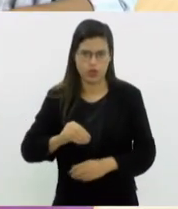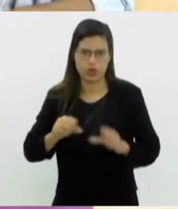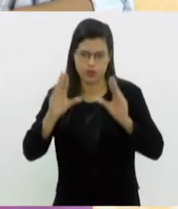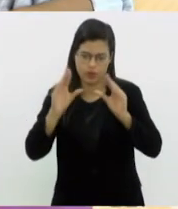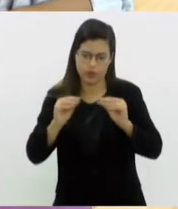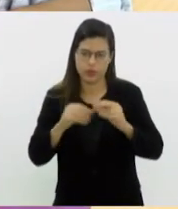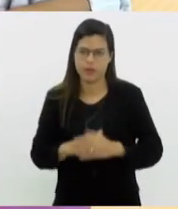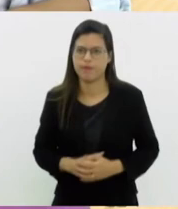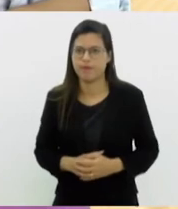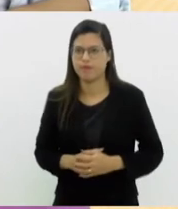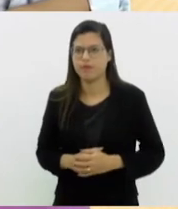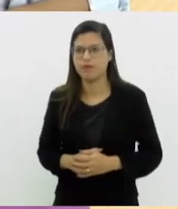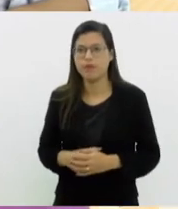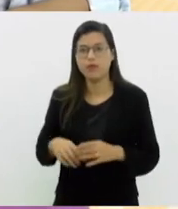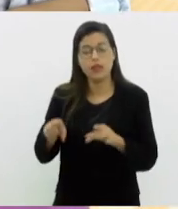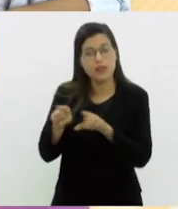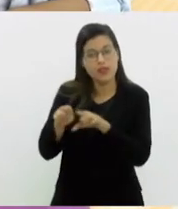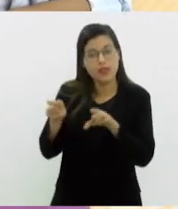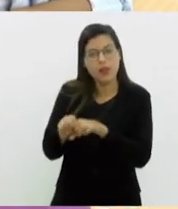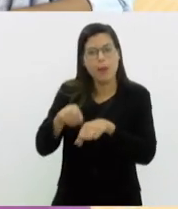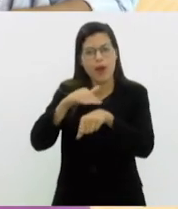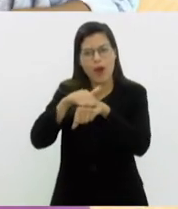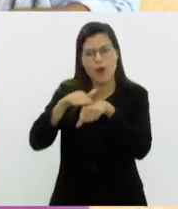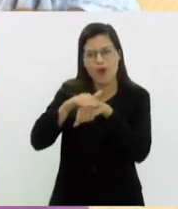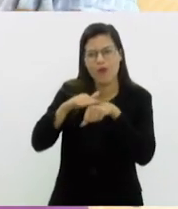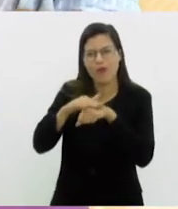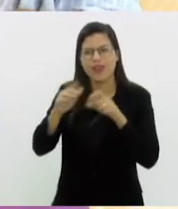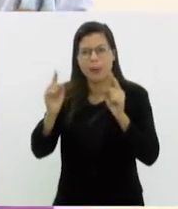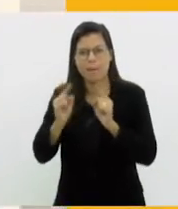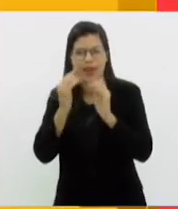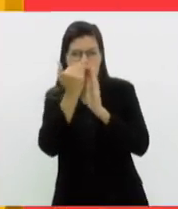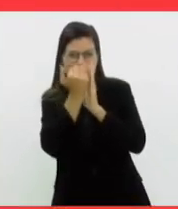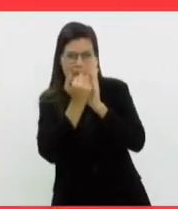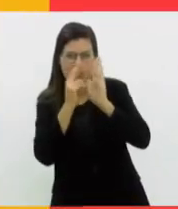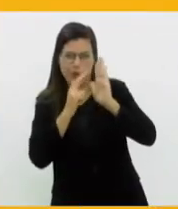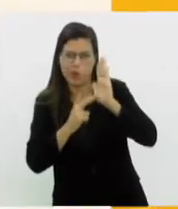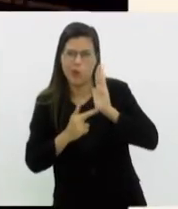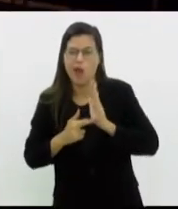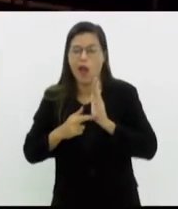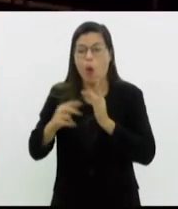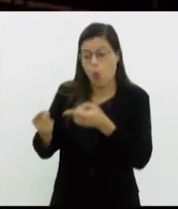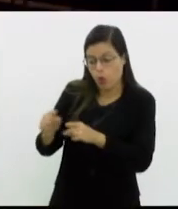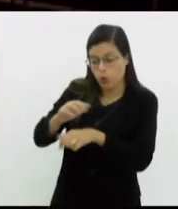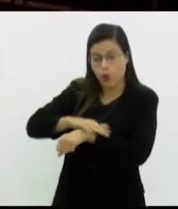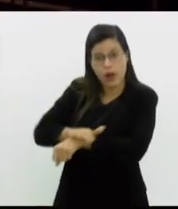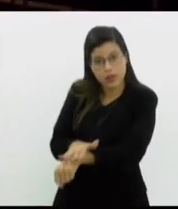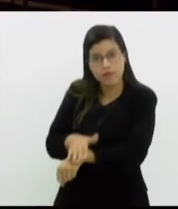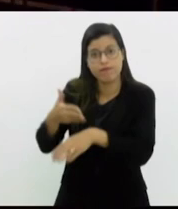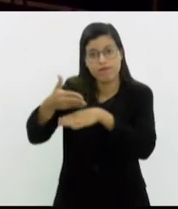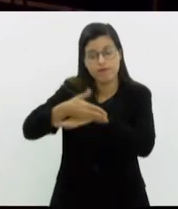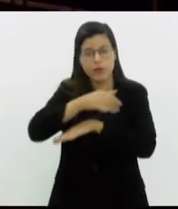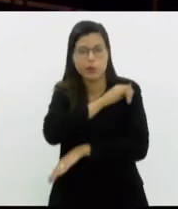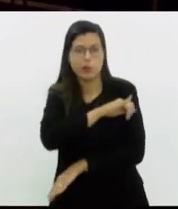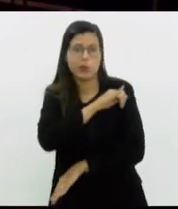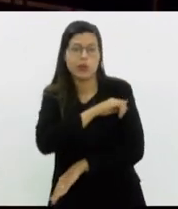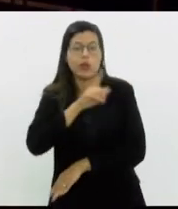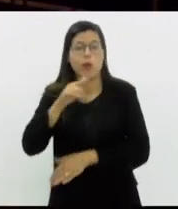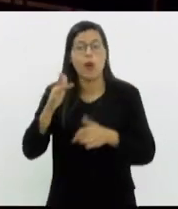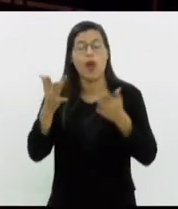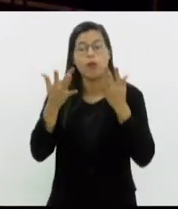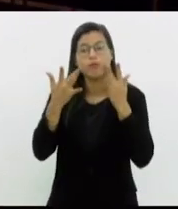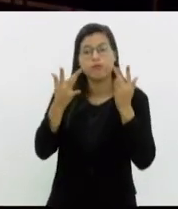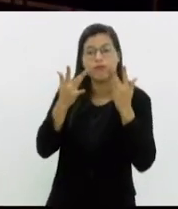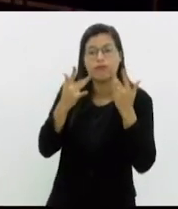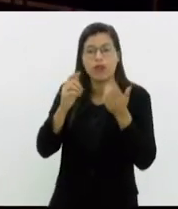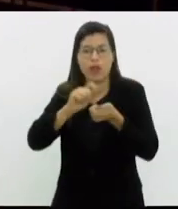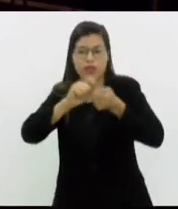O monólogo Pequeno Manual Antirracista chega ao Rio. A peça é uma adaptação do livro da escritora